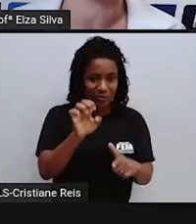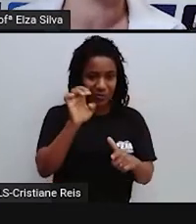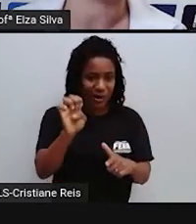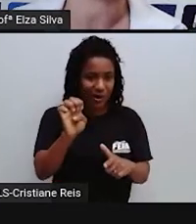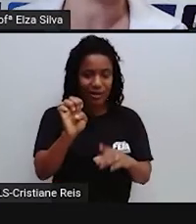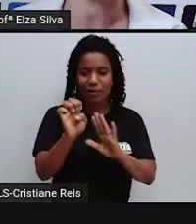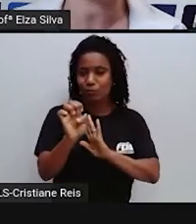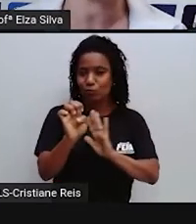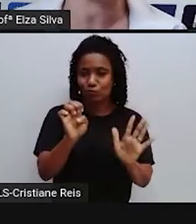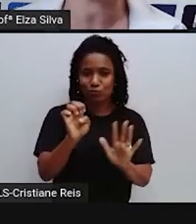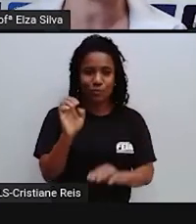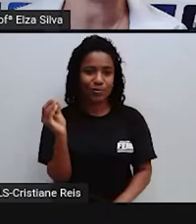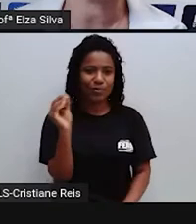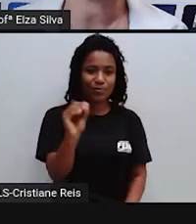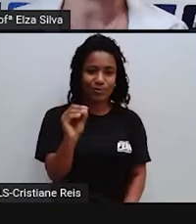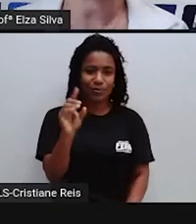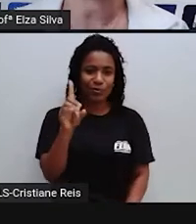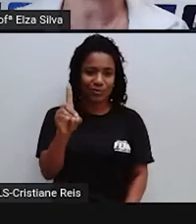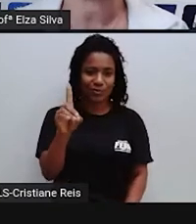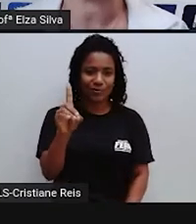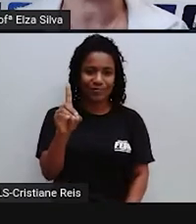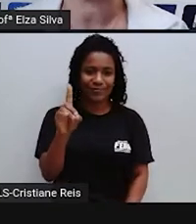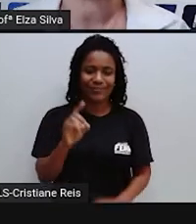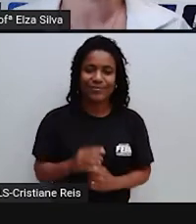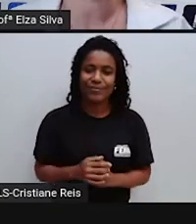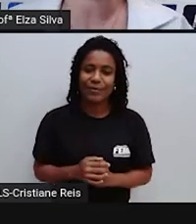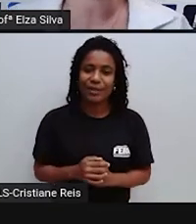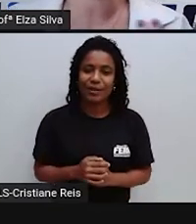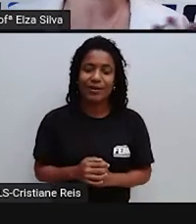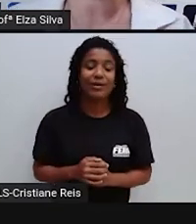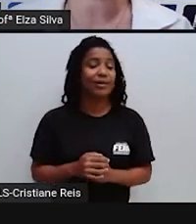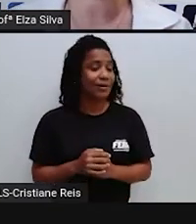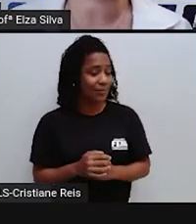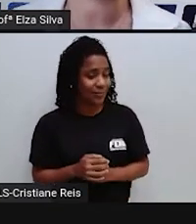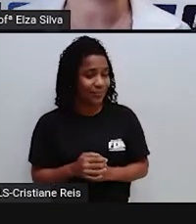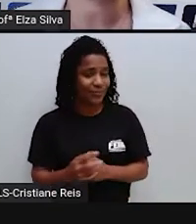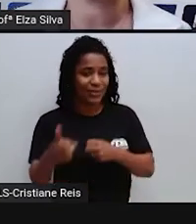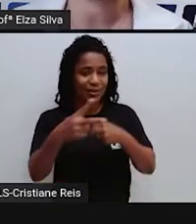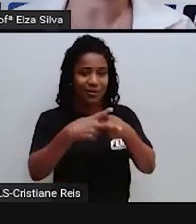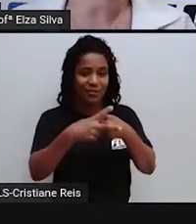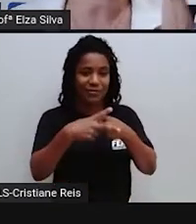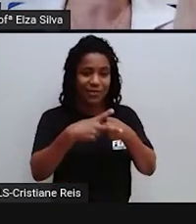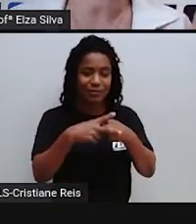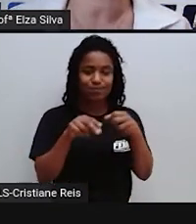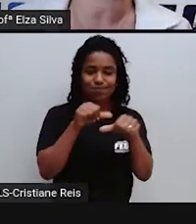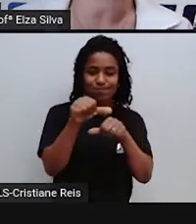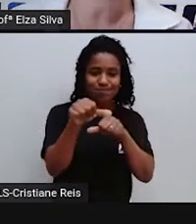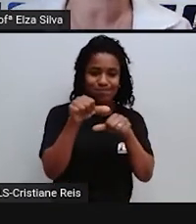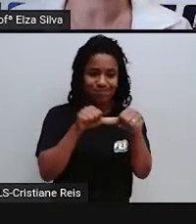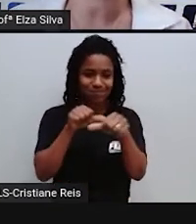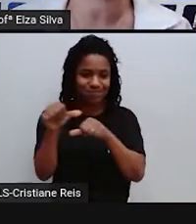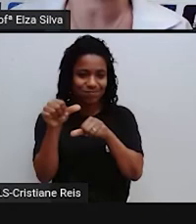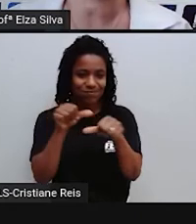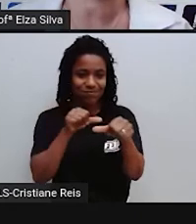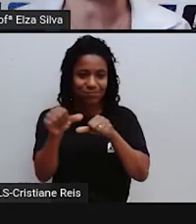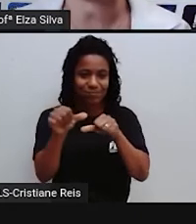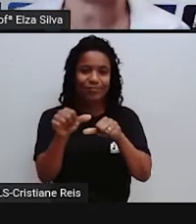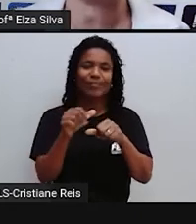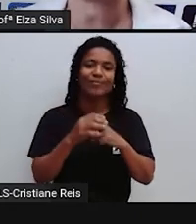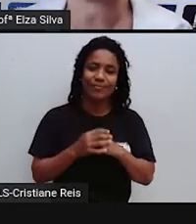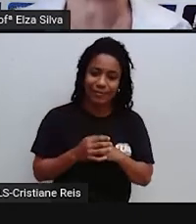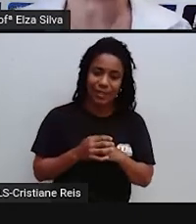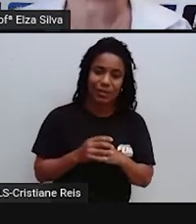o D Ok, students? E por fim Os verbos Irregulares Que são aqueles Que possuem O